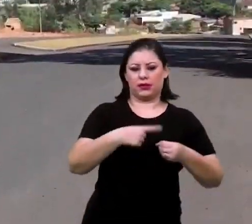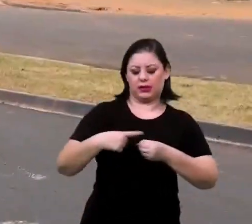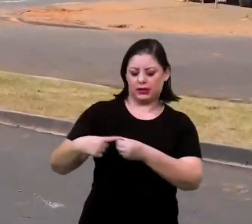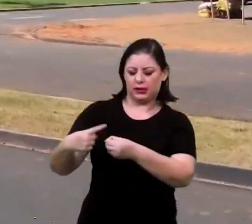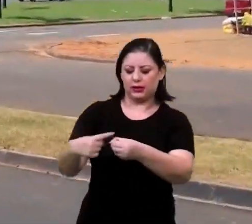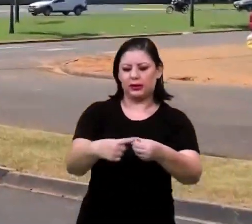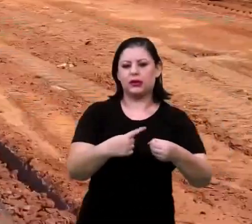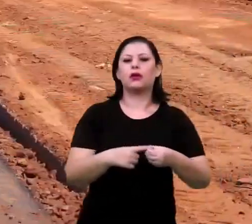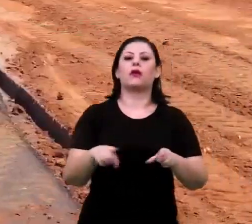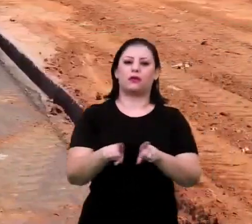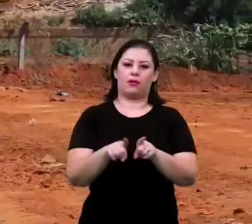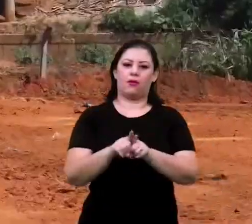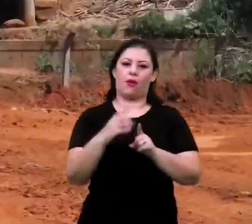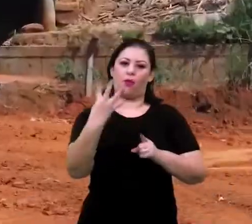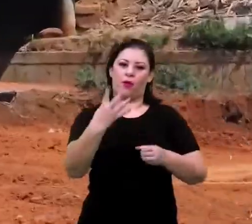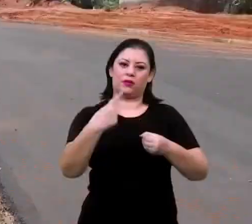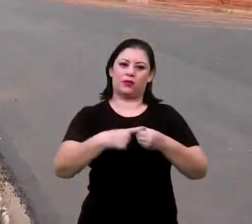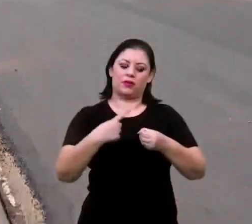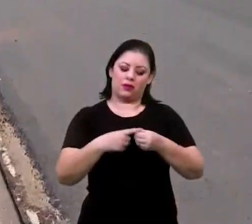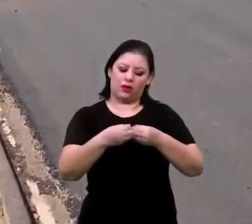incluindo os quatro distritos.